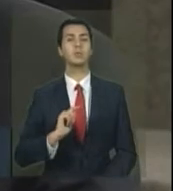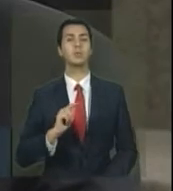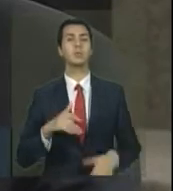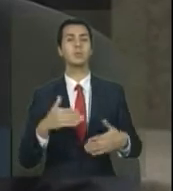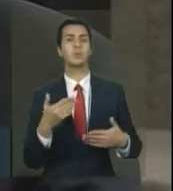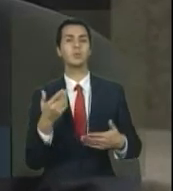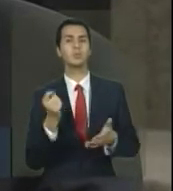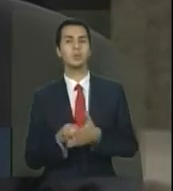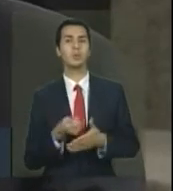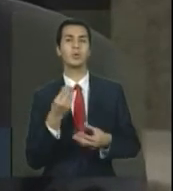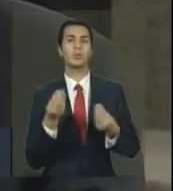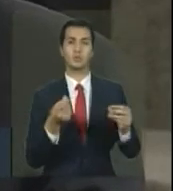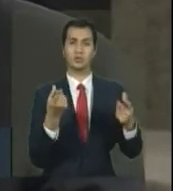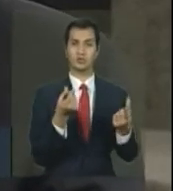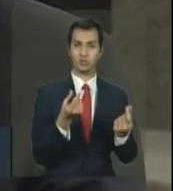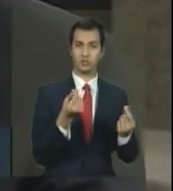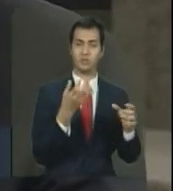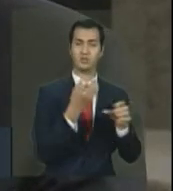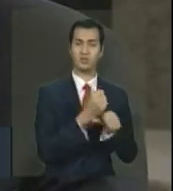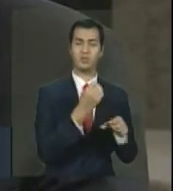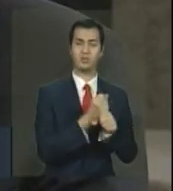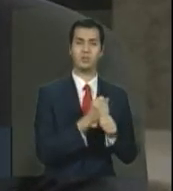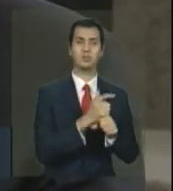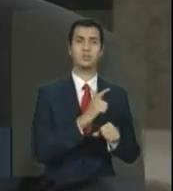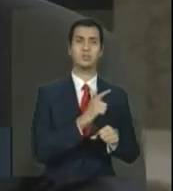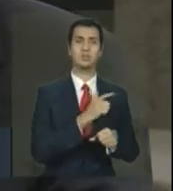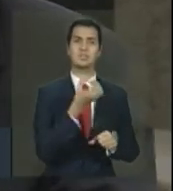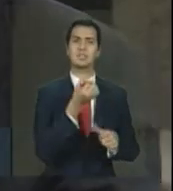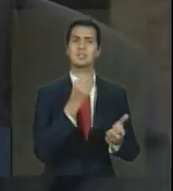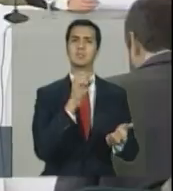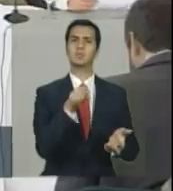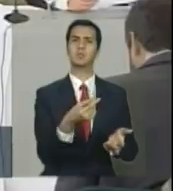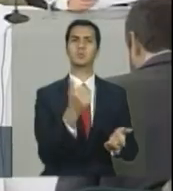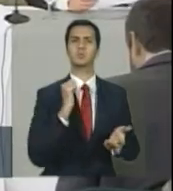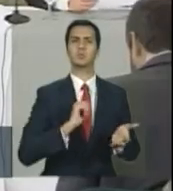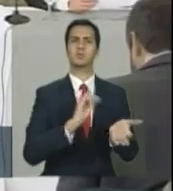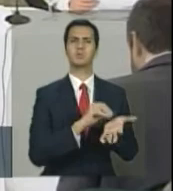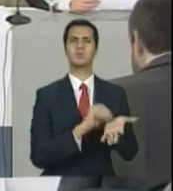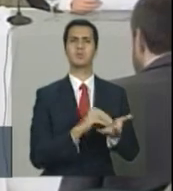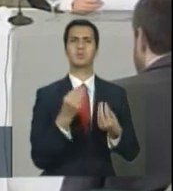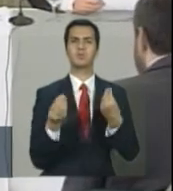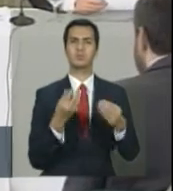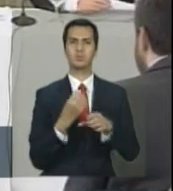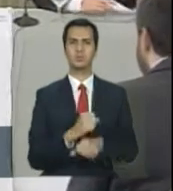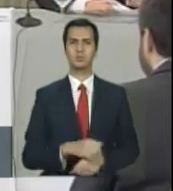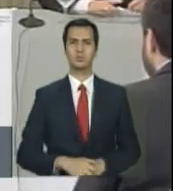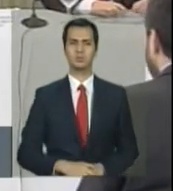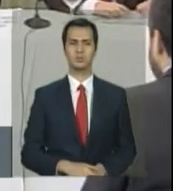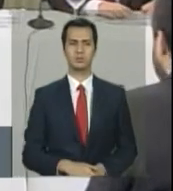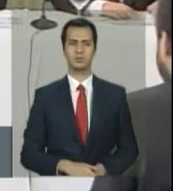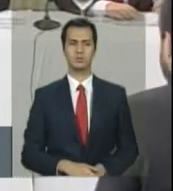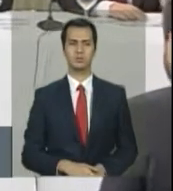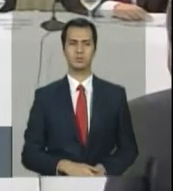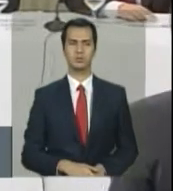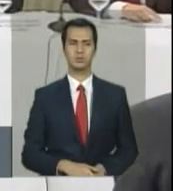bolsas. Eu queria saber onde é que estão essas outras 6 mil bolsas. Obrigado. Obrigado, Vinícius, pela pergunta. É uma oportunidade de